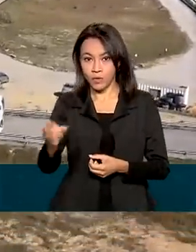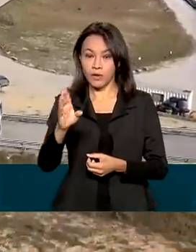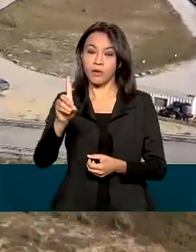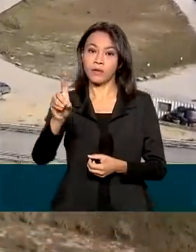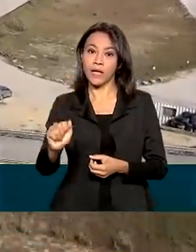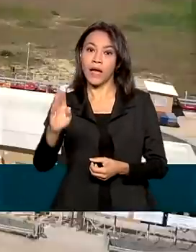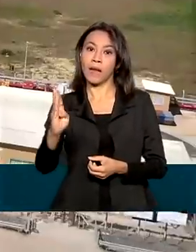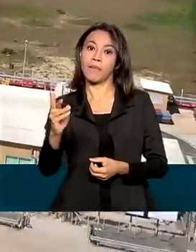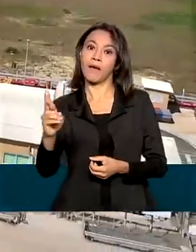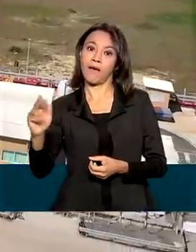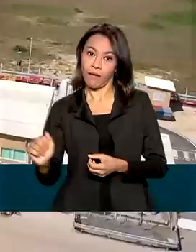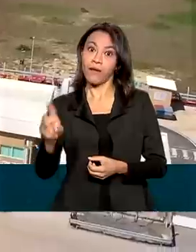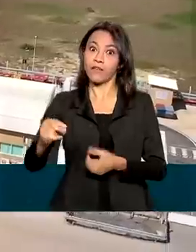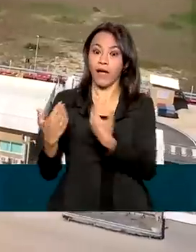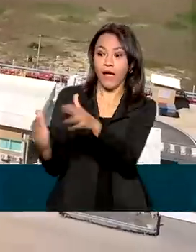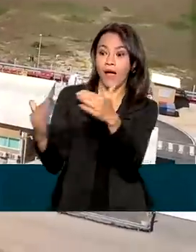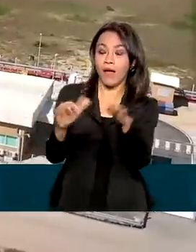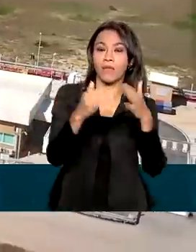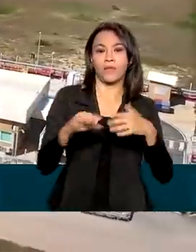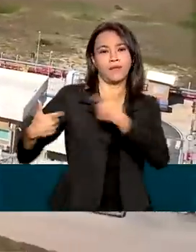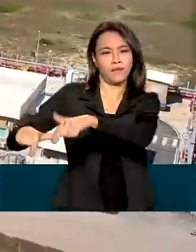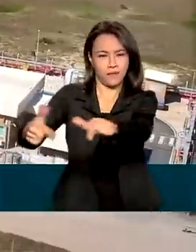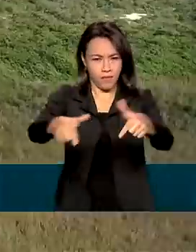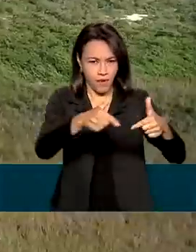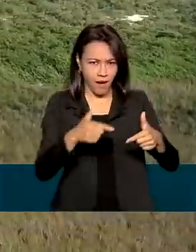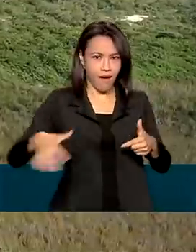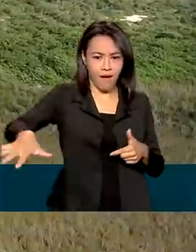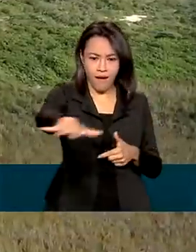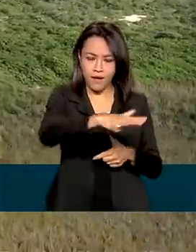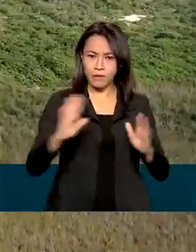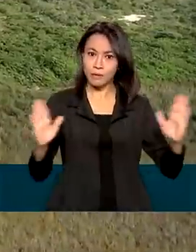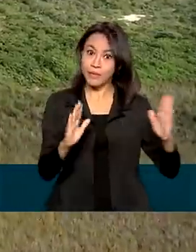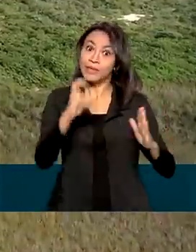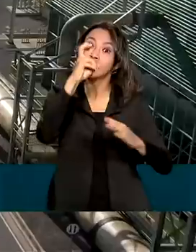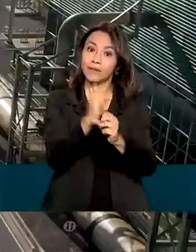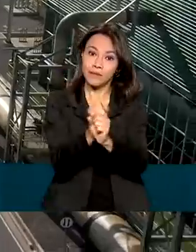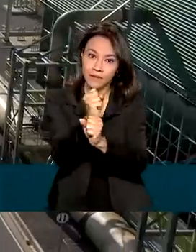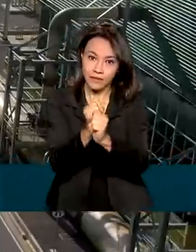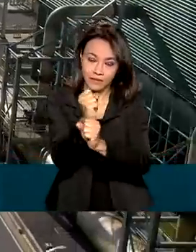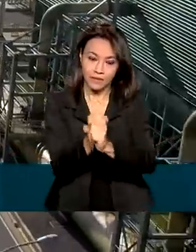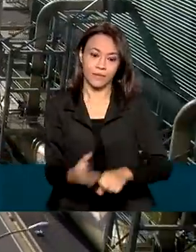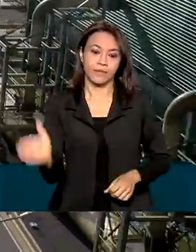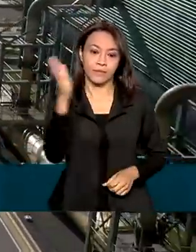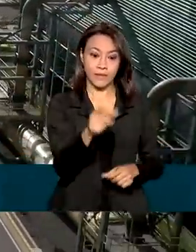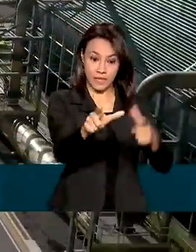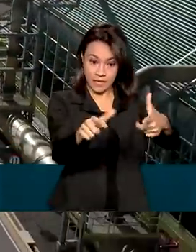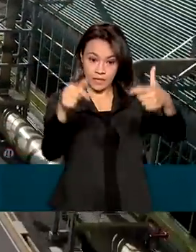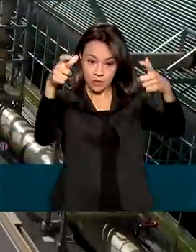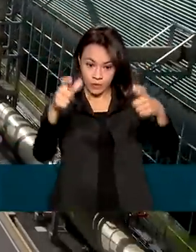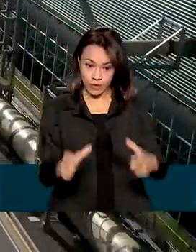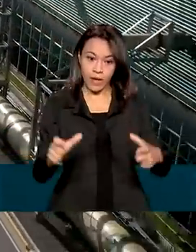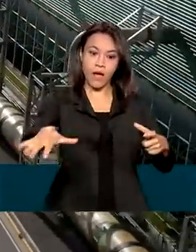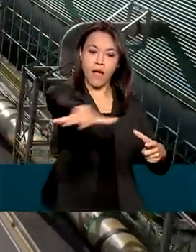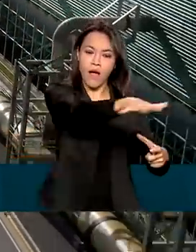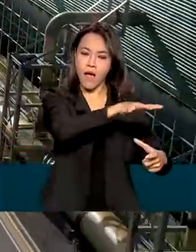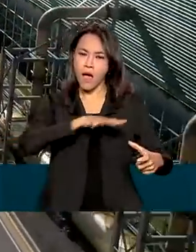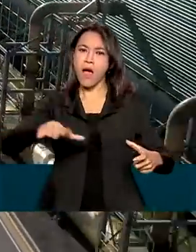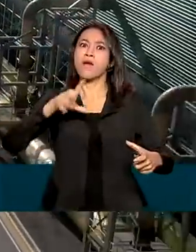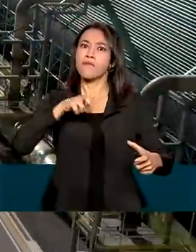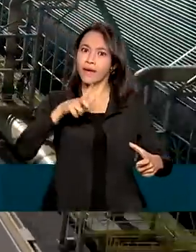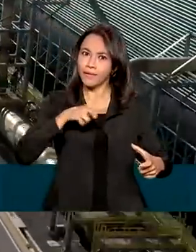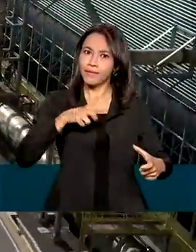70 mil empregos diretos e indiretos nos próximos cinco anos. A usina termoelétrica vai ter capacidade